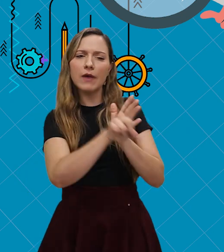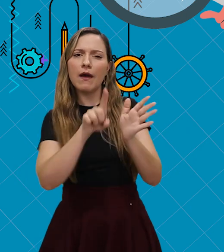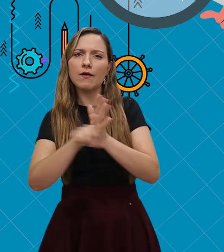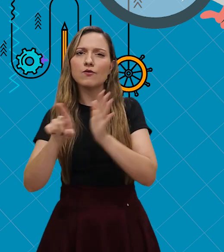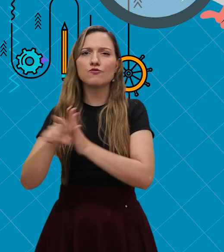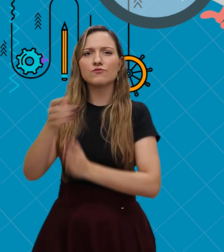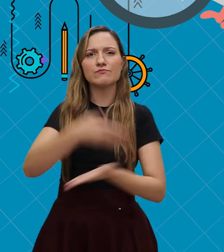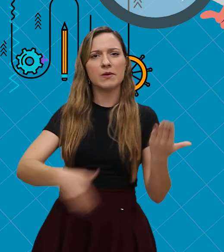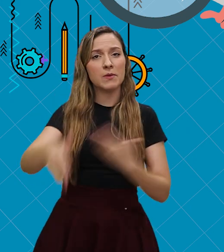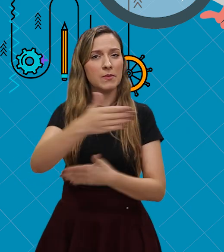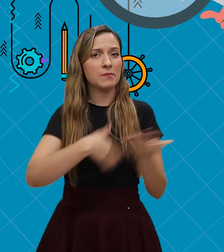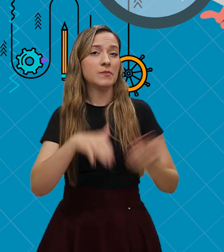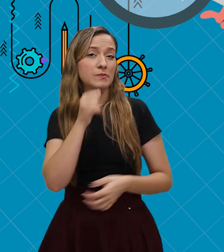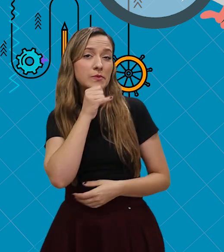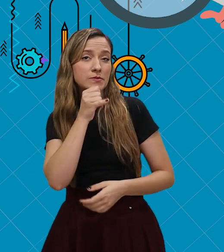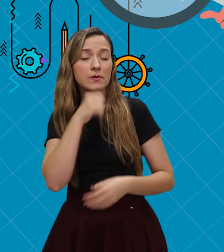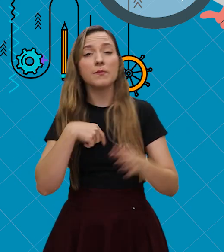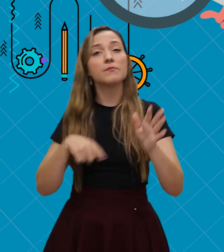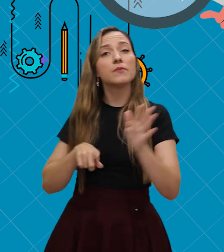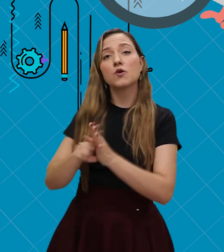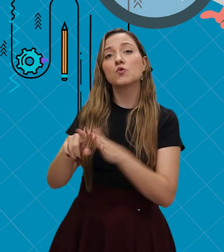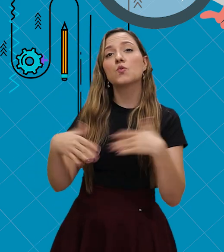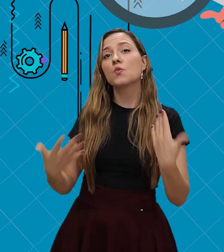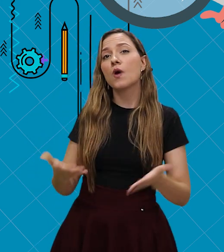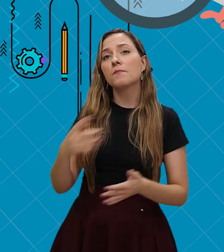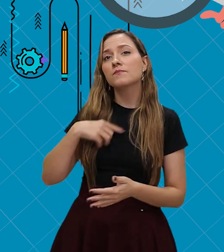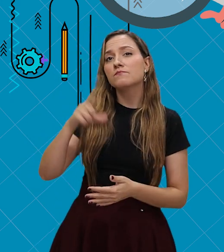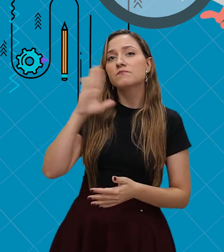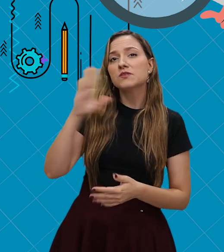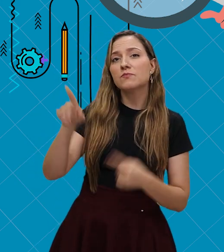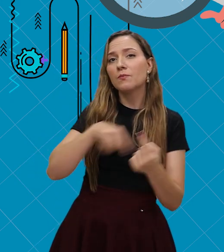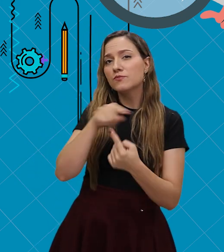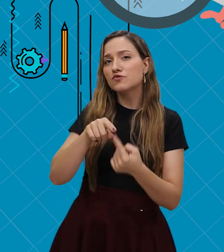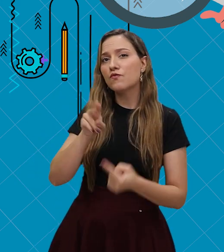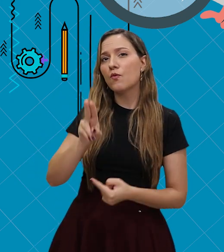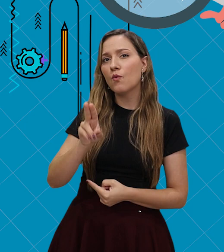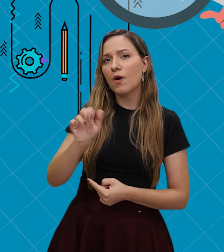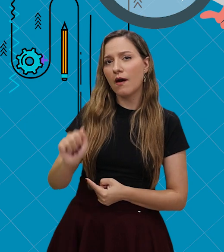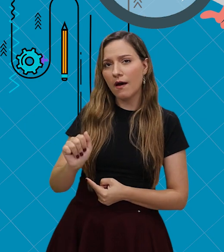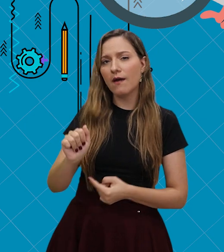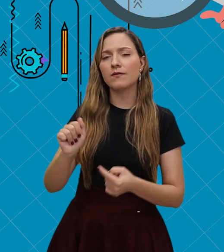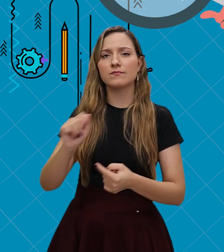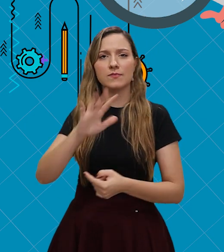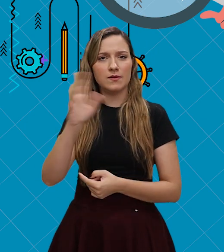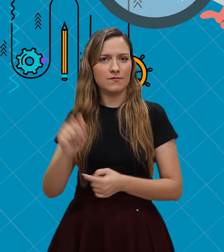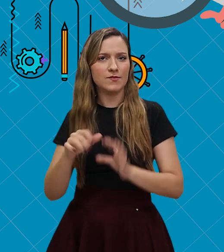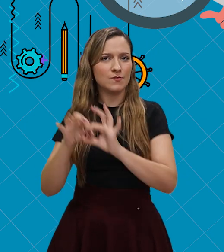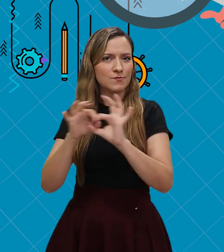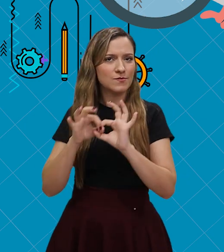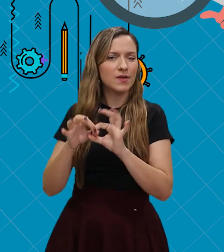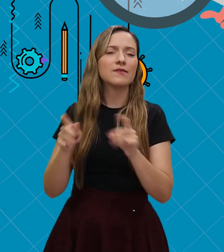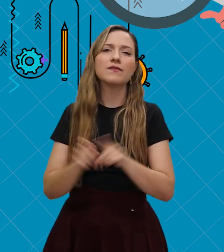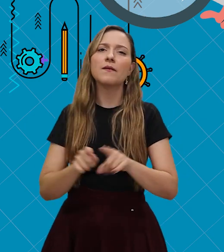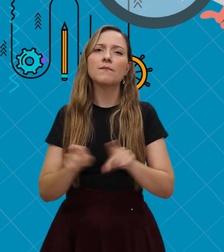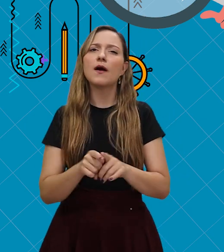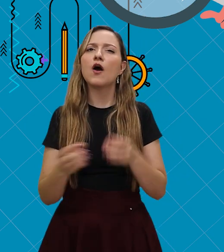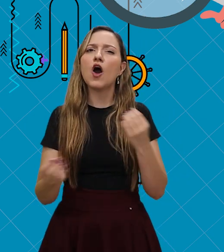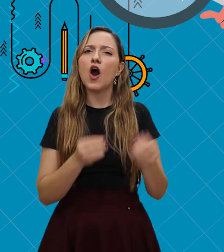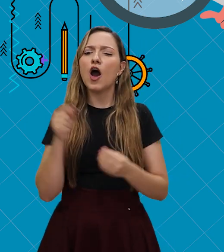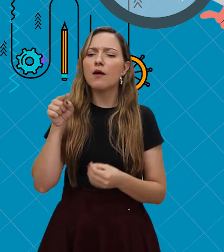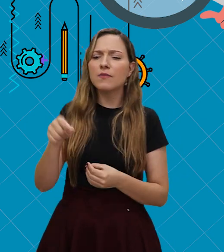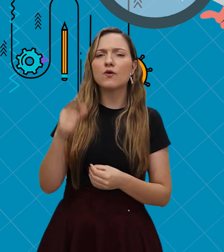colegas, como quais são os principais objetivos da União Africana? Como a UA